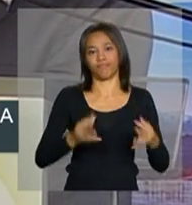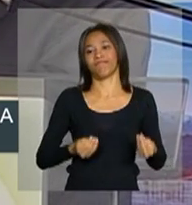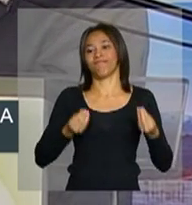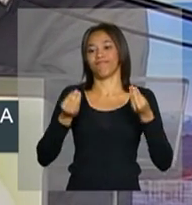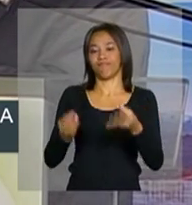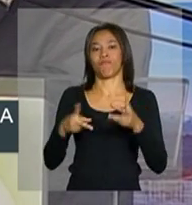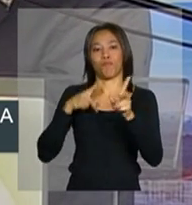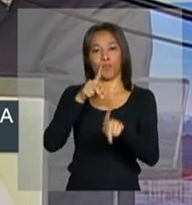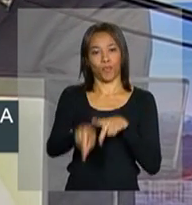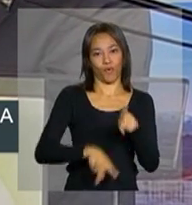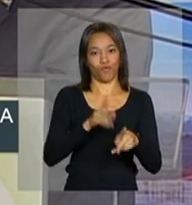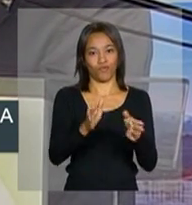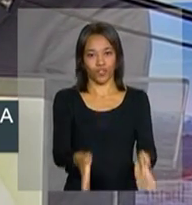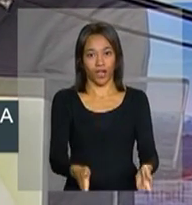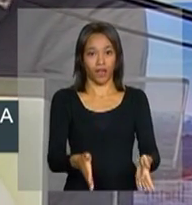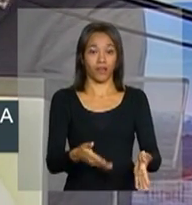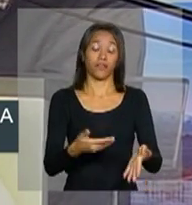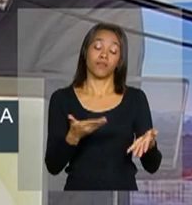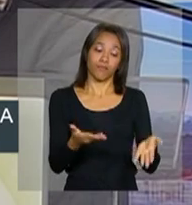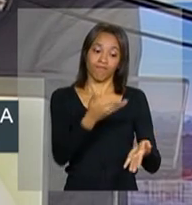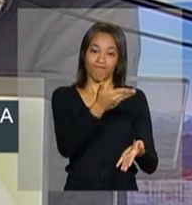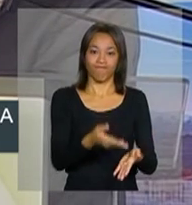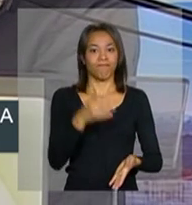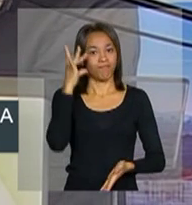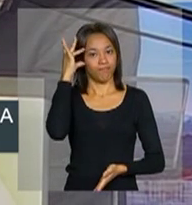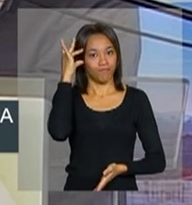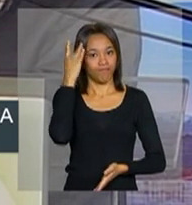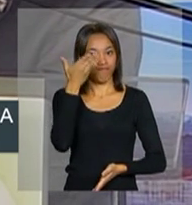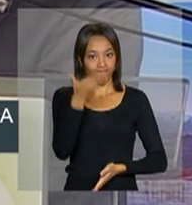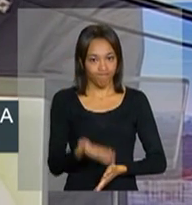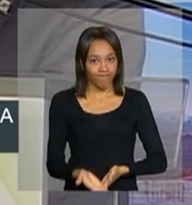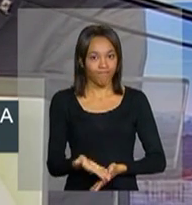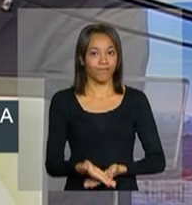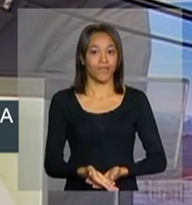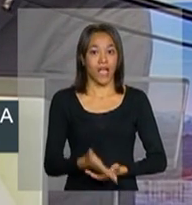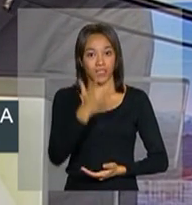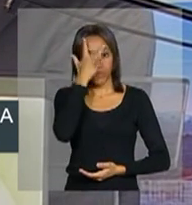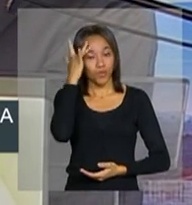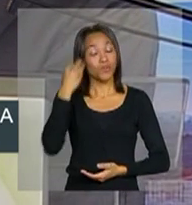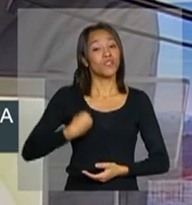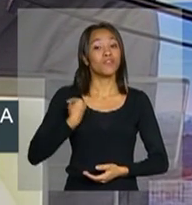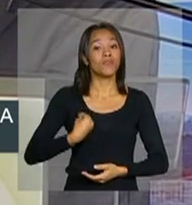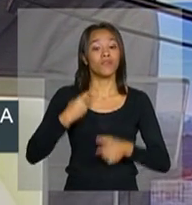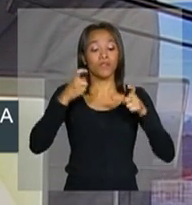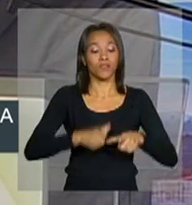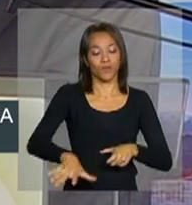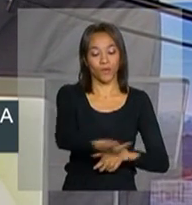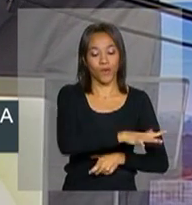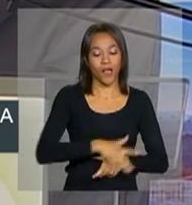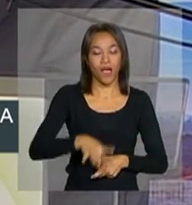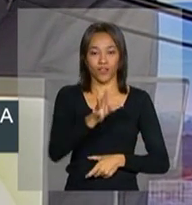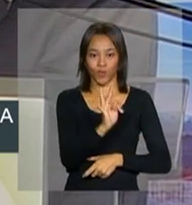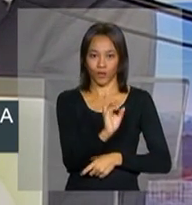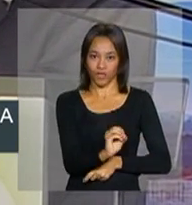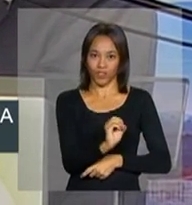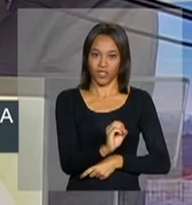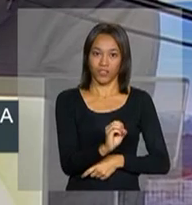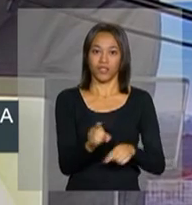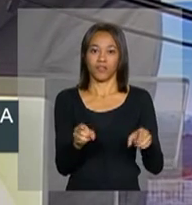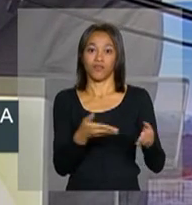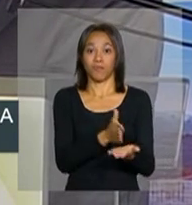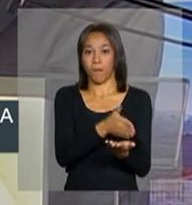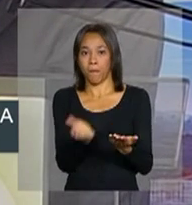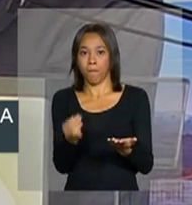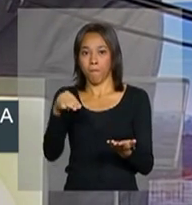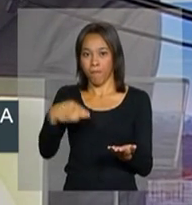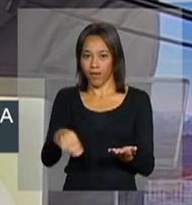Excelentíssima Senhora, Presidente Dilma Rousseff, os filhos desta região, Tocantina, Maranhão,